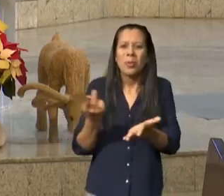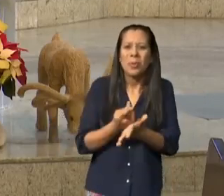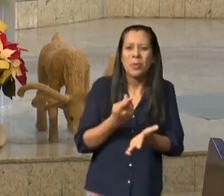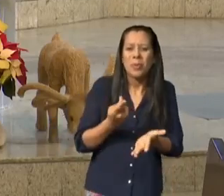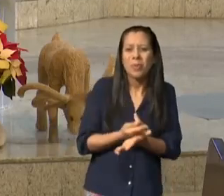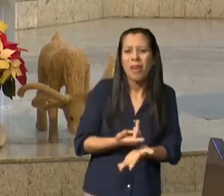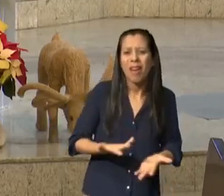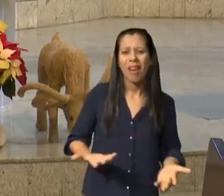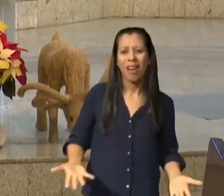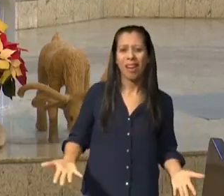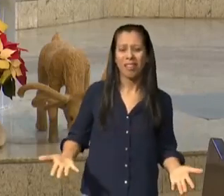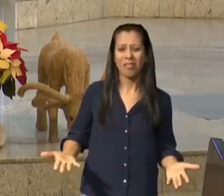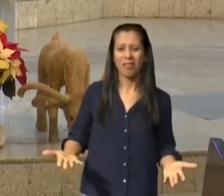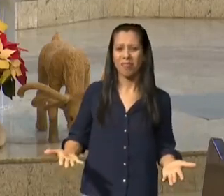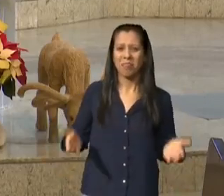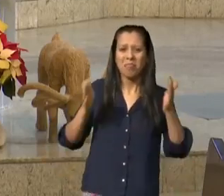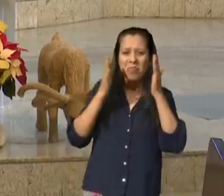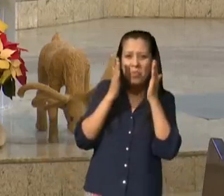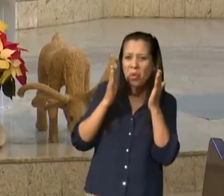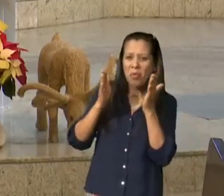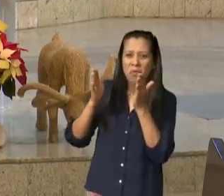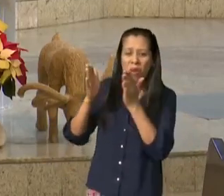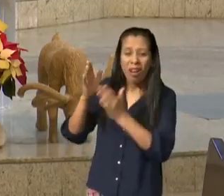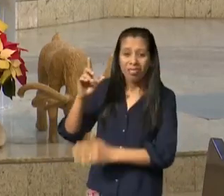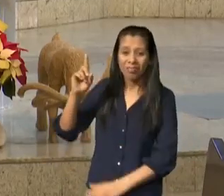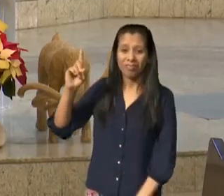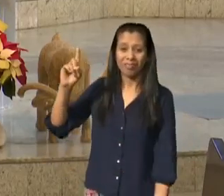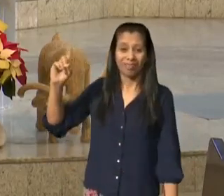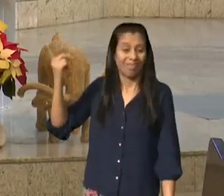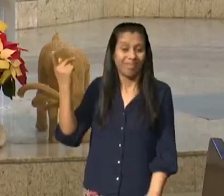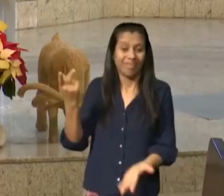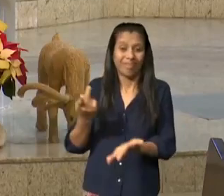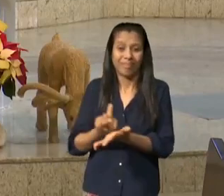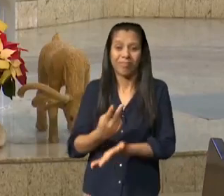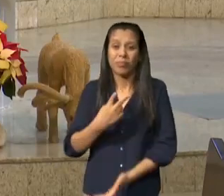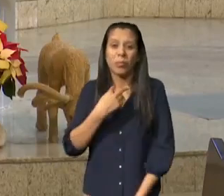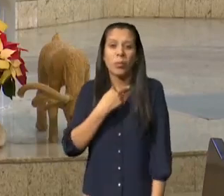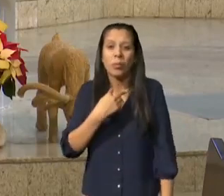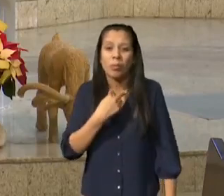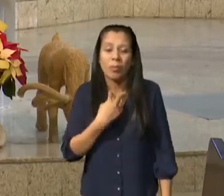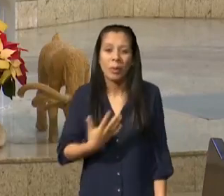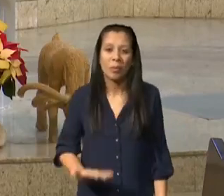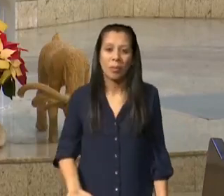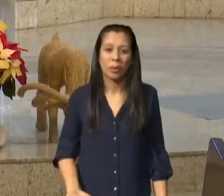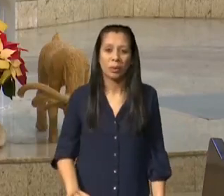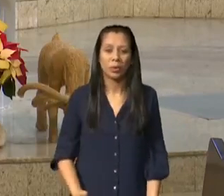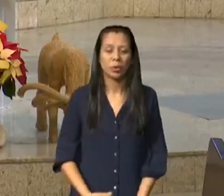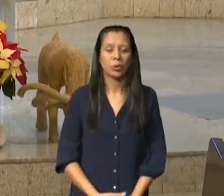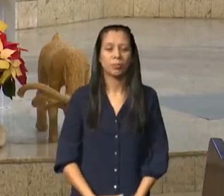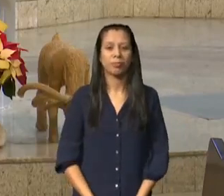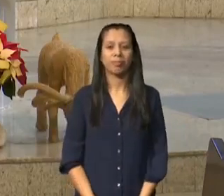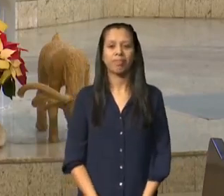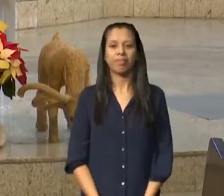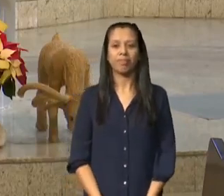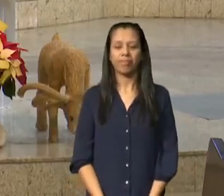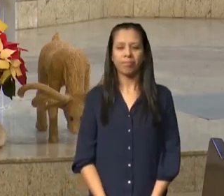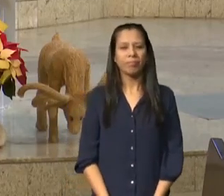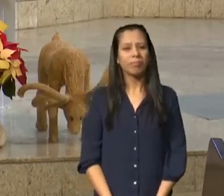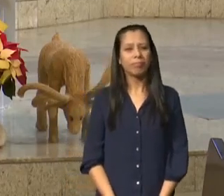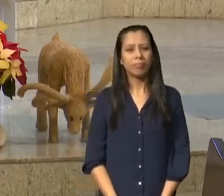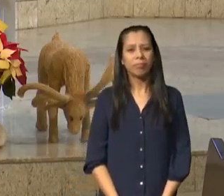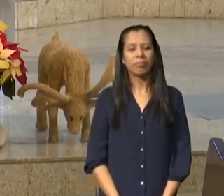imoralidade tirou a muitos de entrarem na terra prometida como ele mesmo coloca num único dia 23 mil